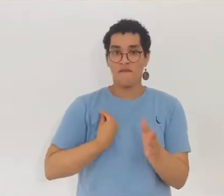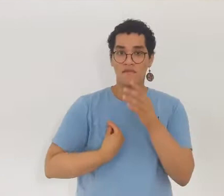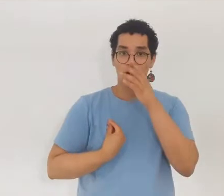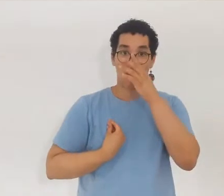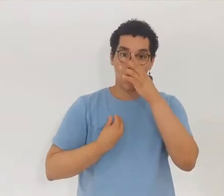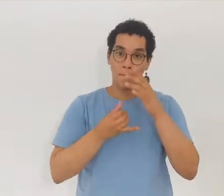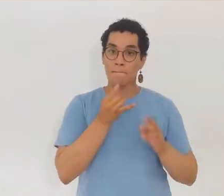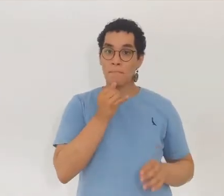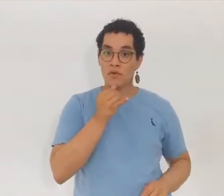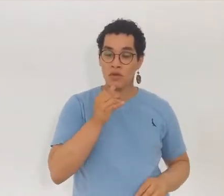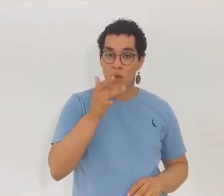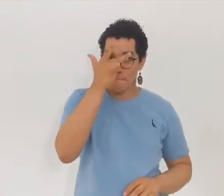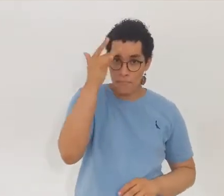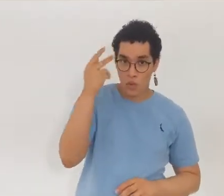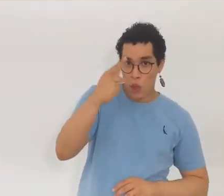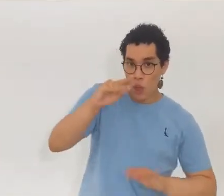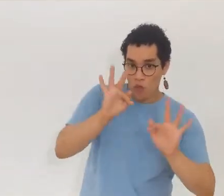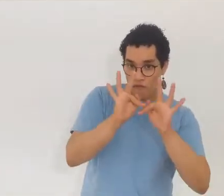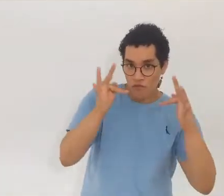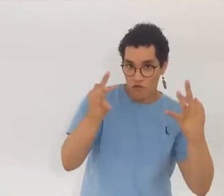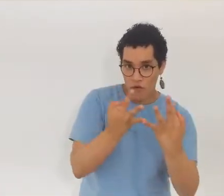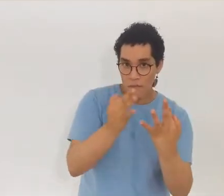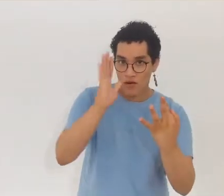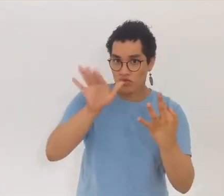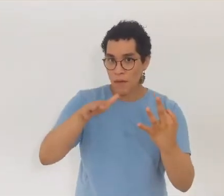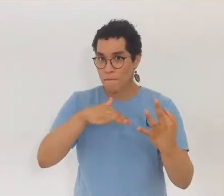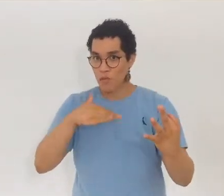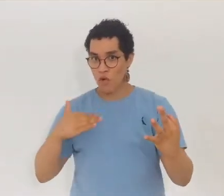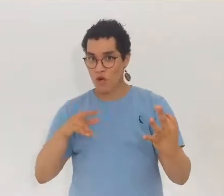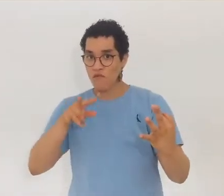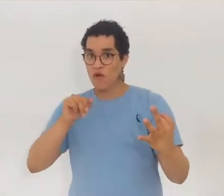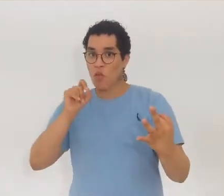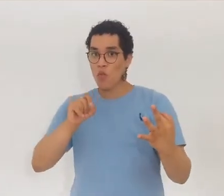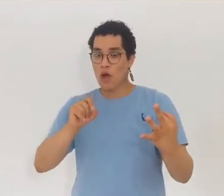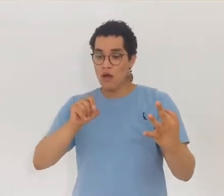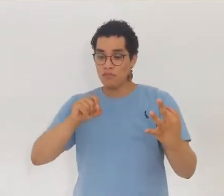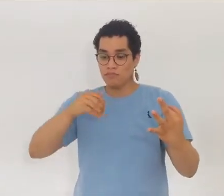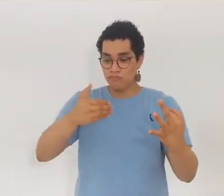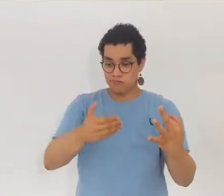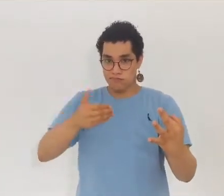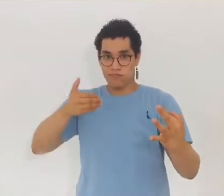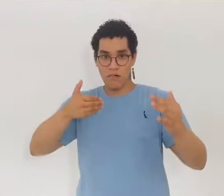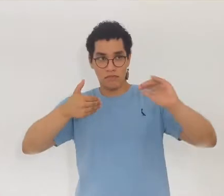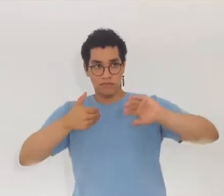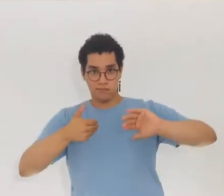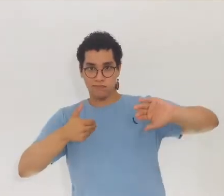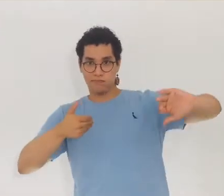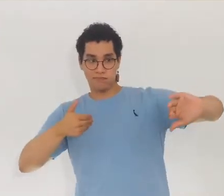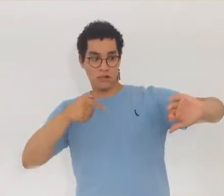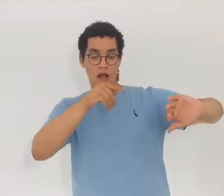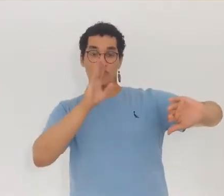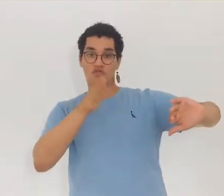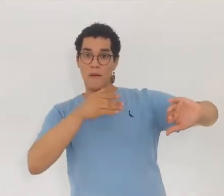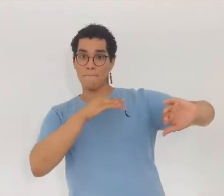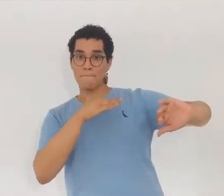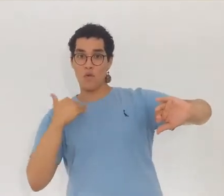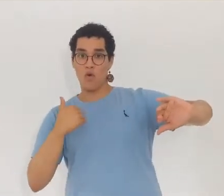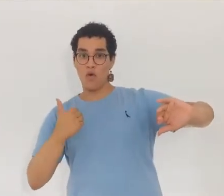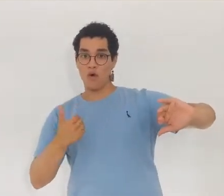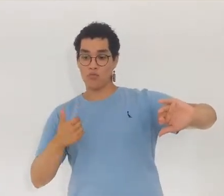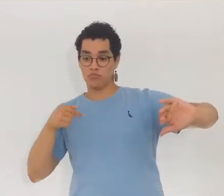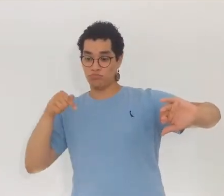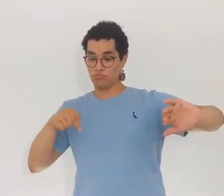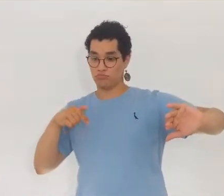temporária, que você e aquele ente querido que partiu antes de você terão um dia